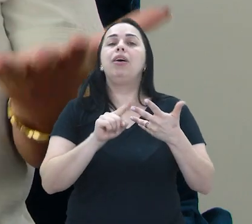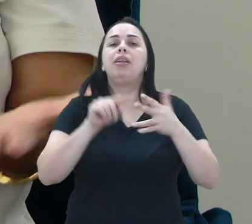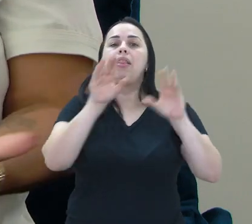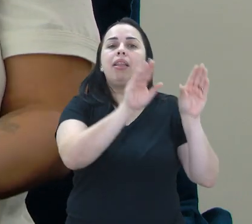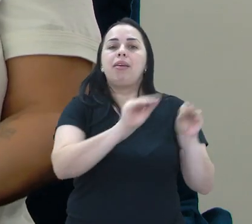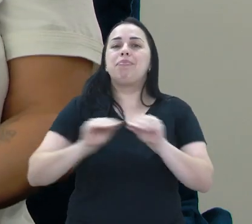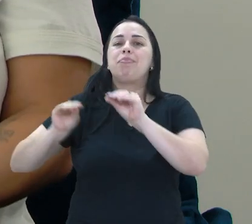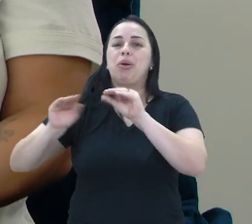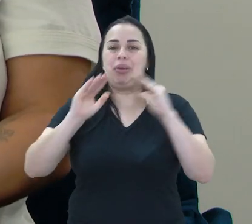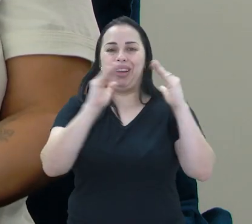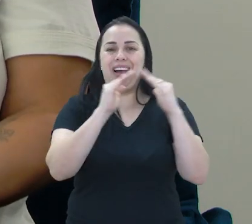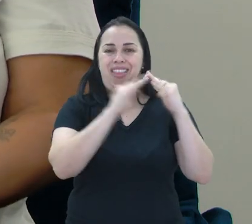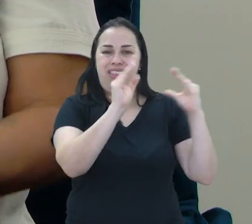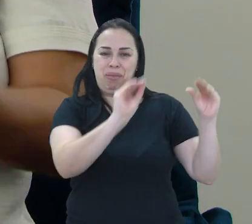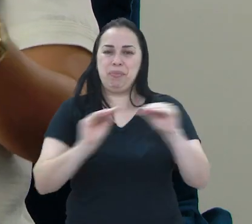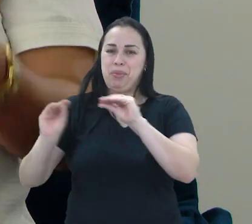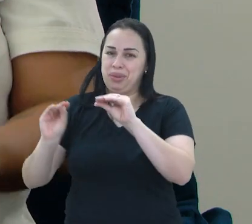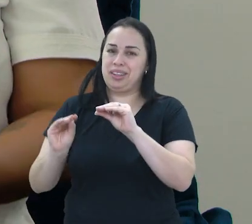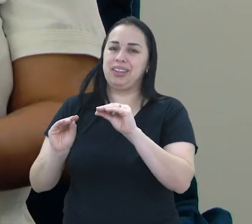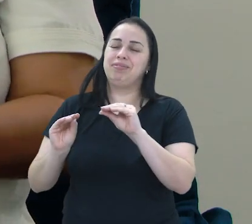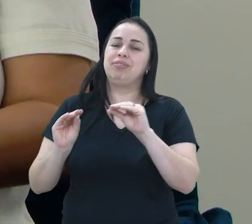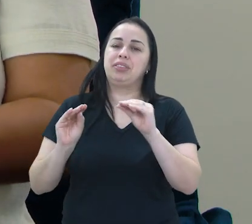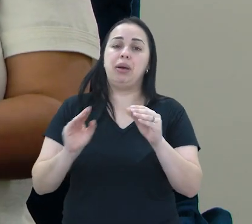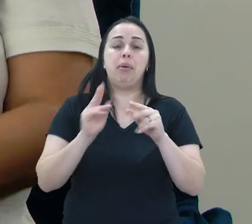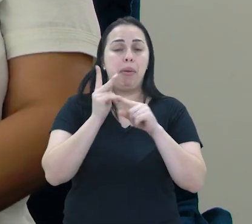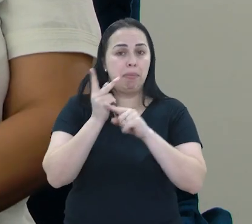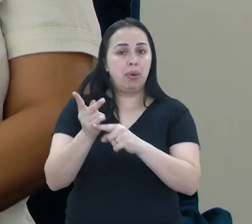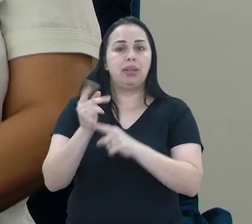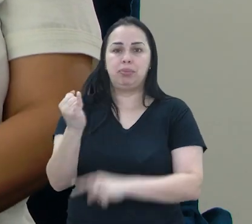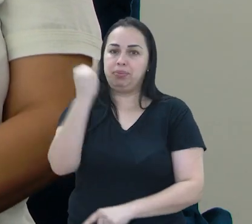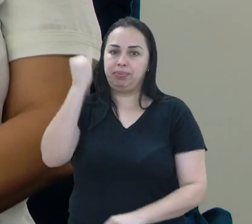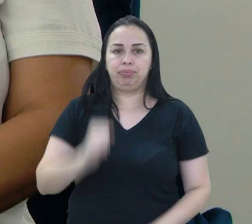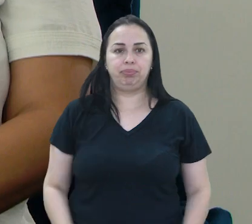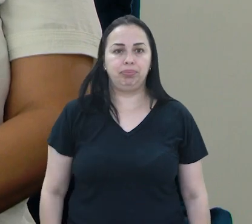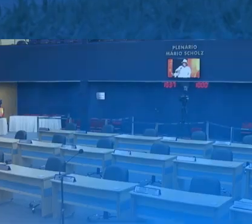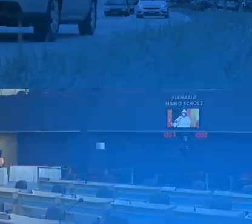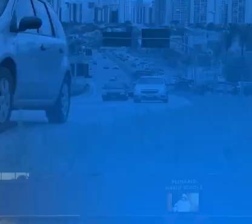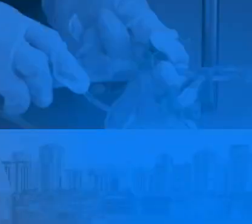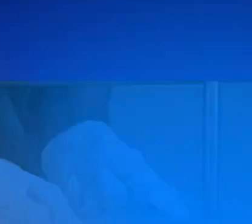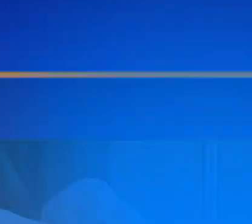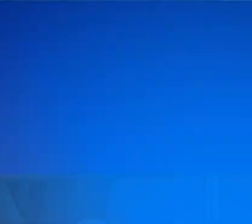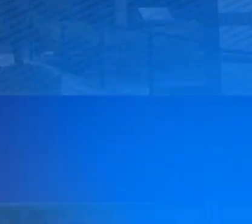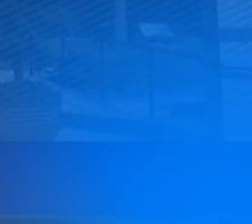qualquer luto que você tiver que viver, é muito importante você procurar ajuda profissional.